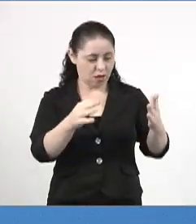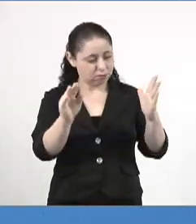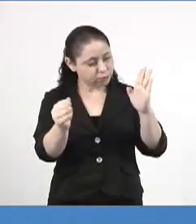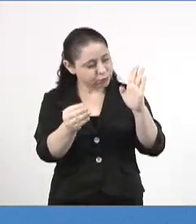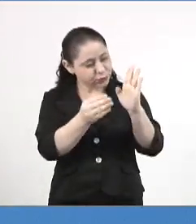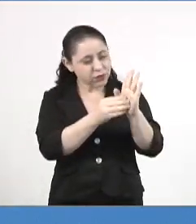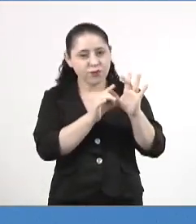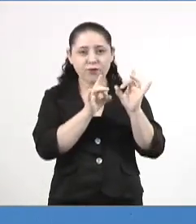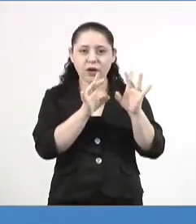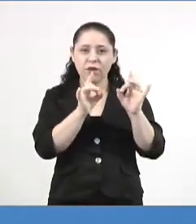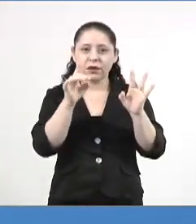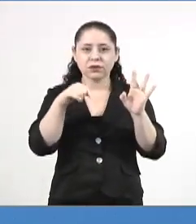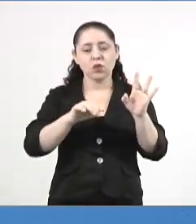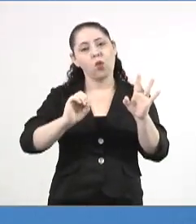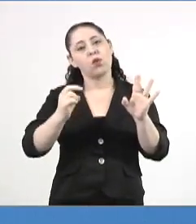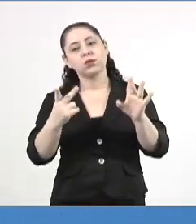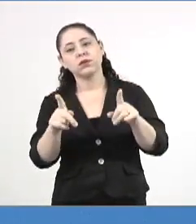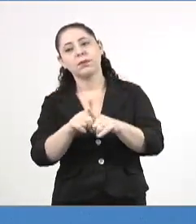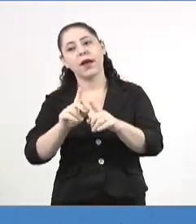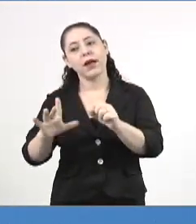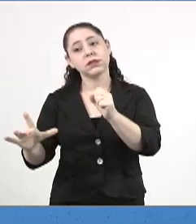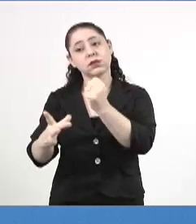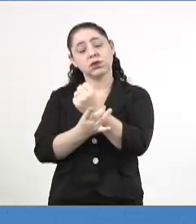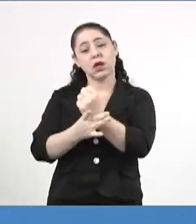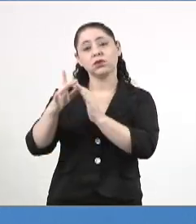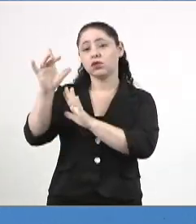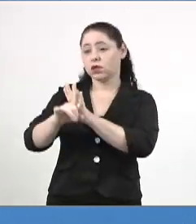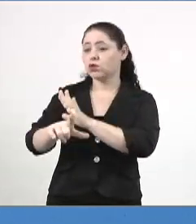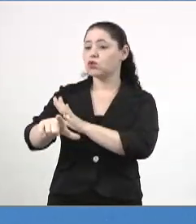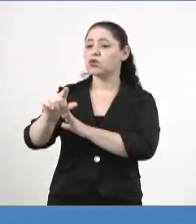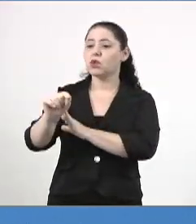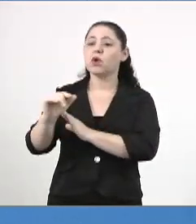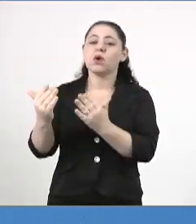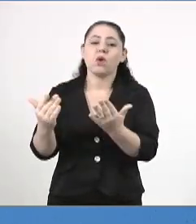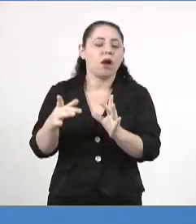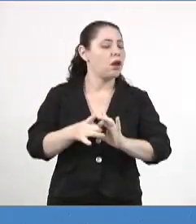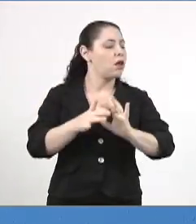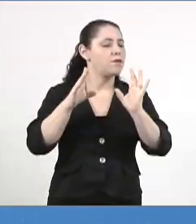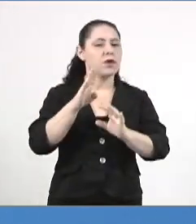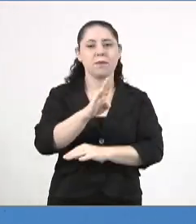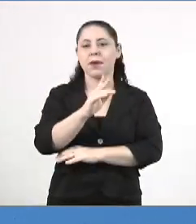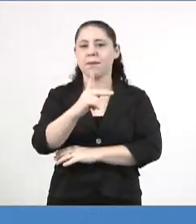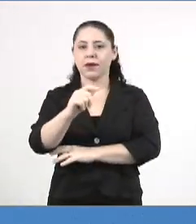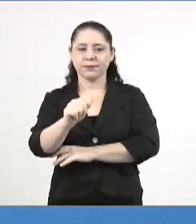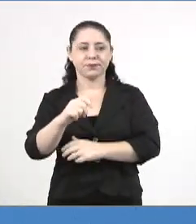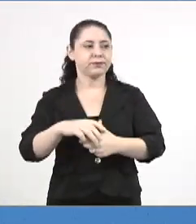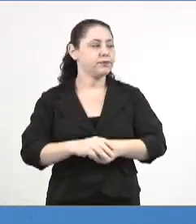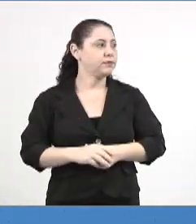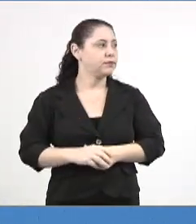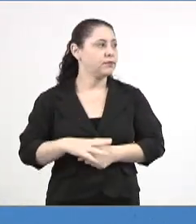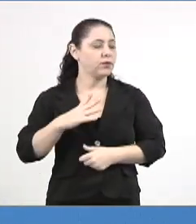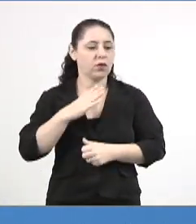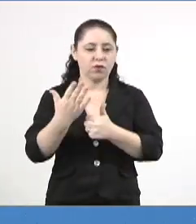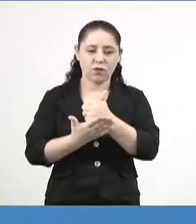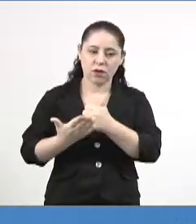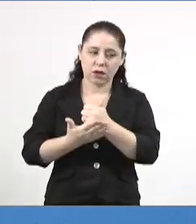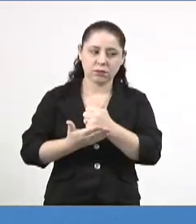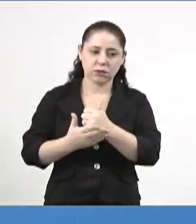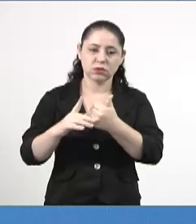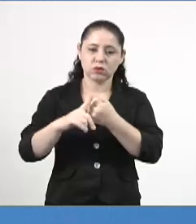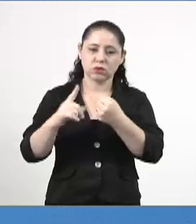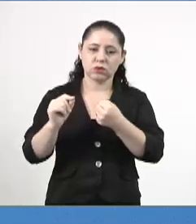comercializados, bem como assegurar o direito de escolha por aqueles livres de BPA, com fundamento nos artigos